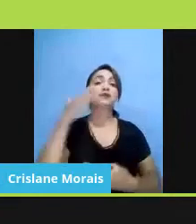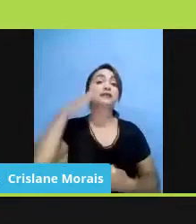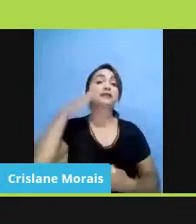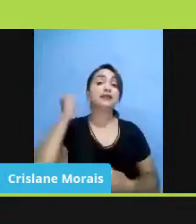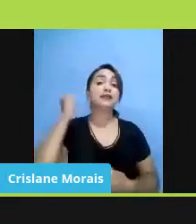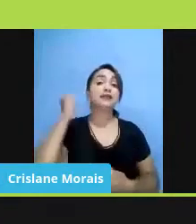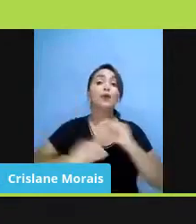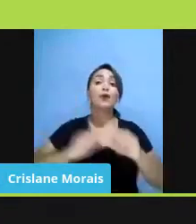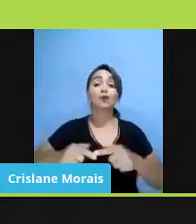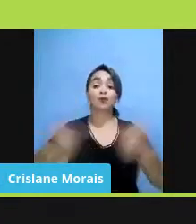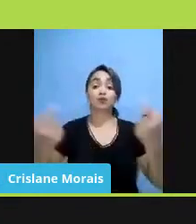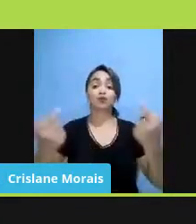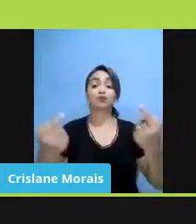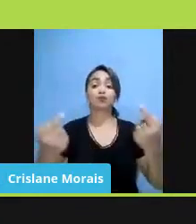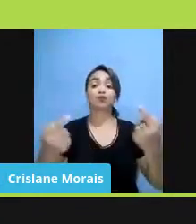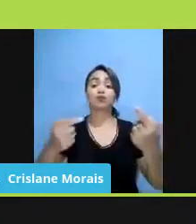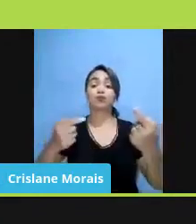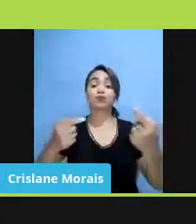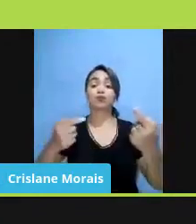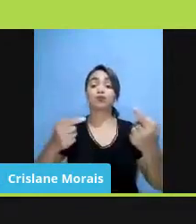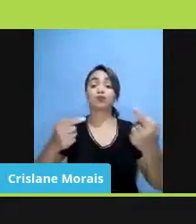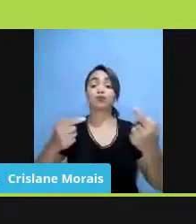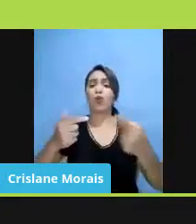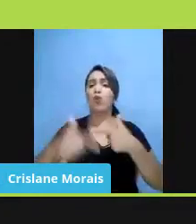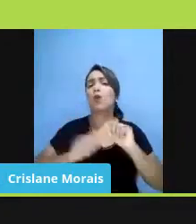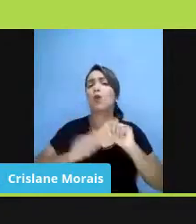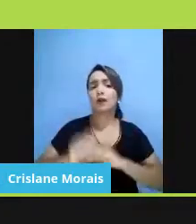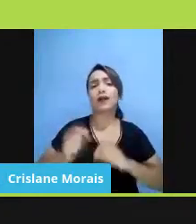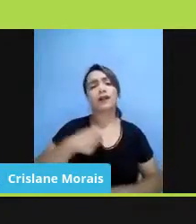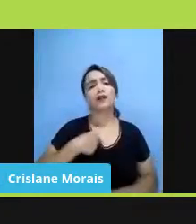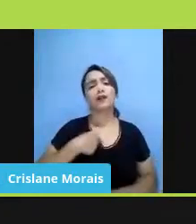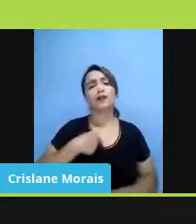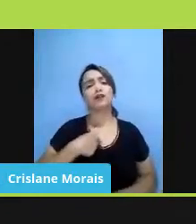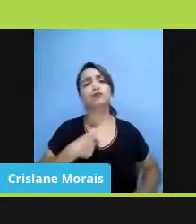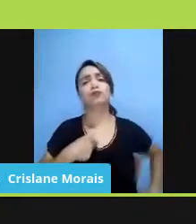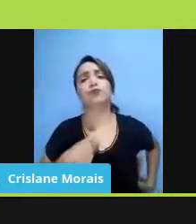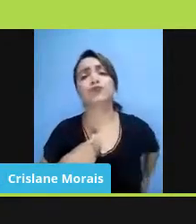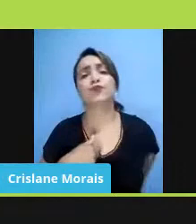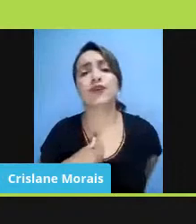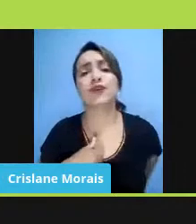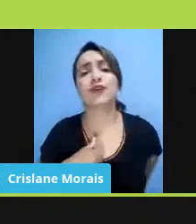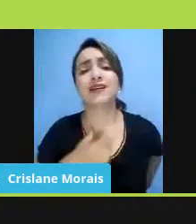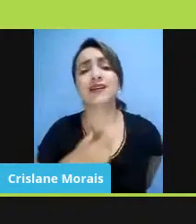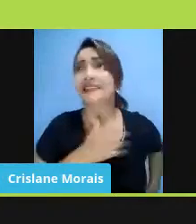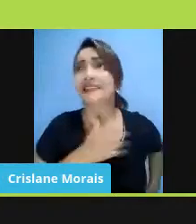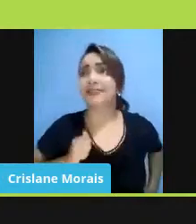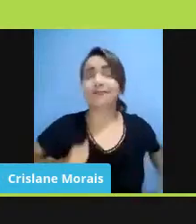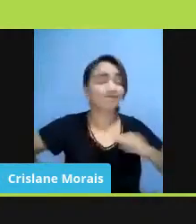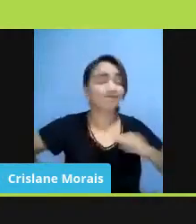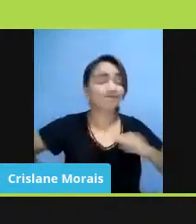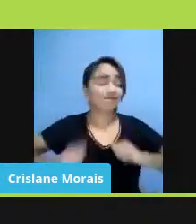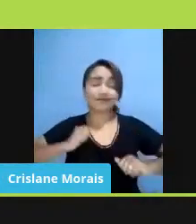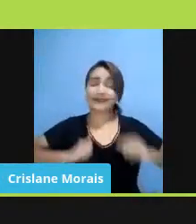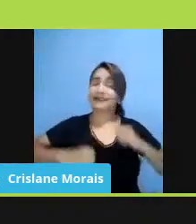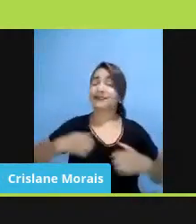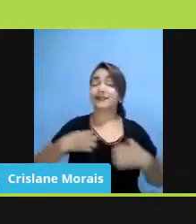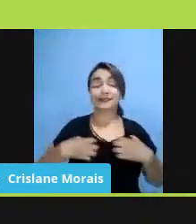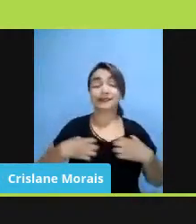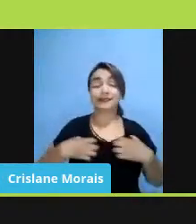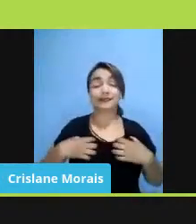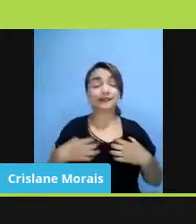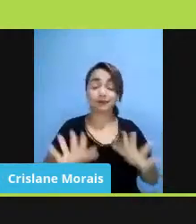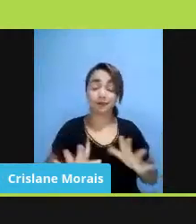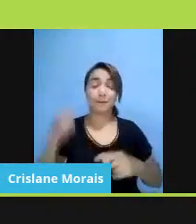estamos lutando. Eu fiquei muito angustiada com todo esse processo que vem desde 2018, procurando